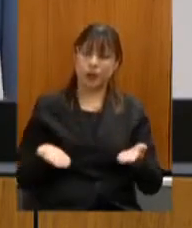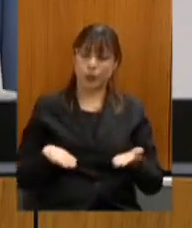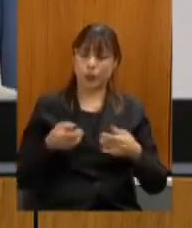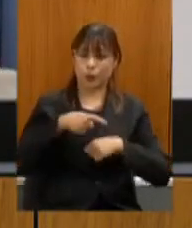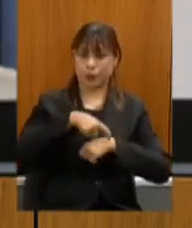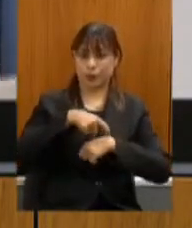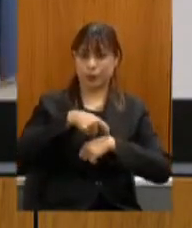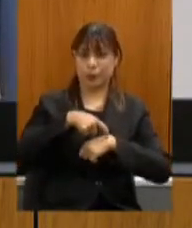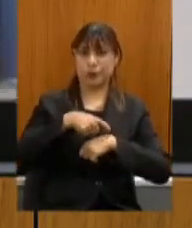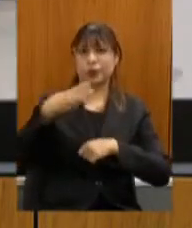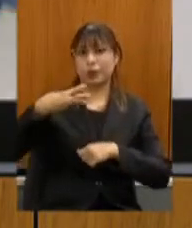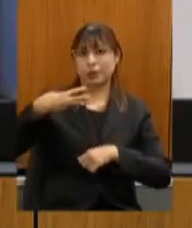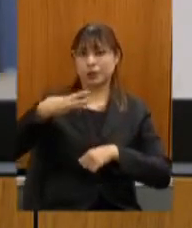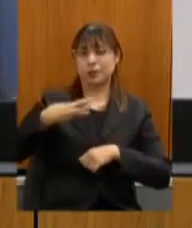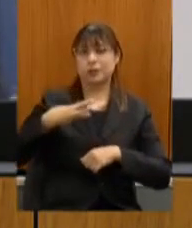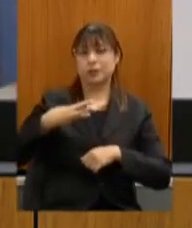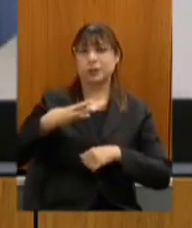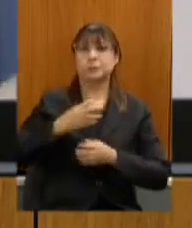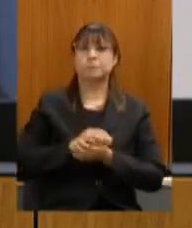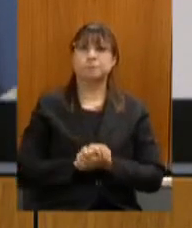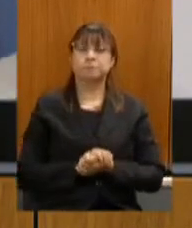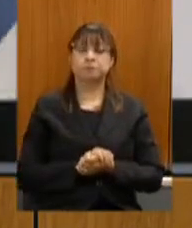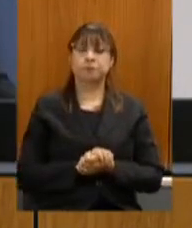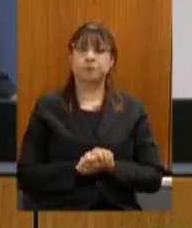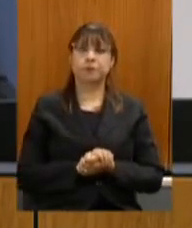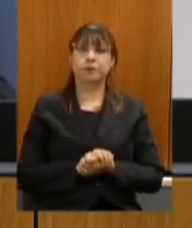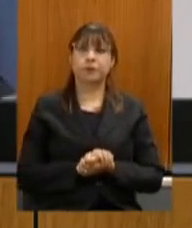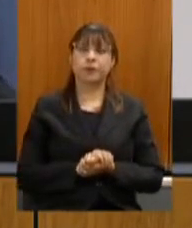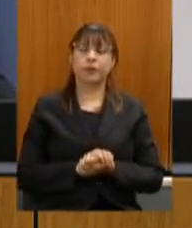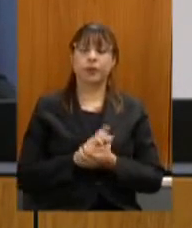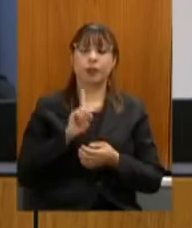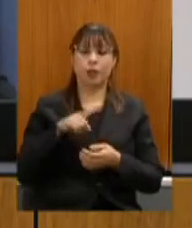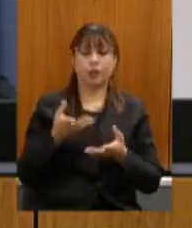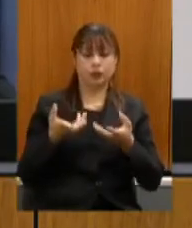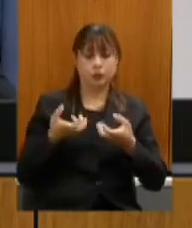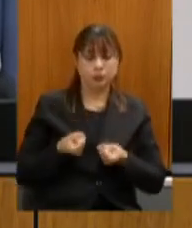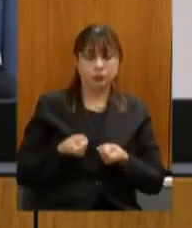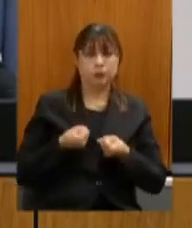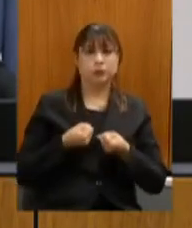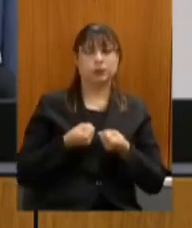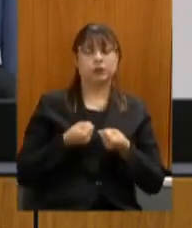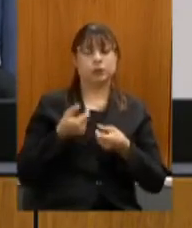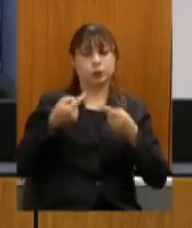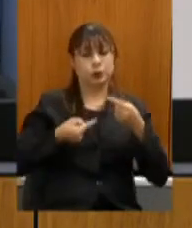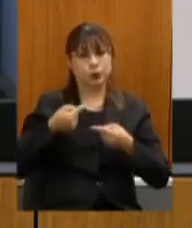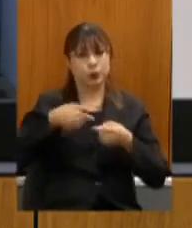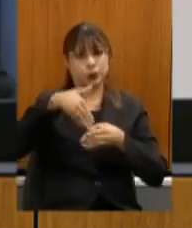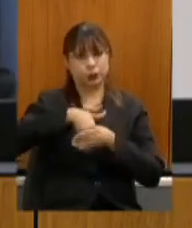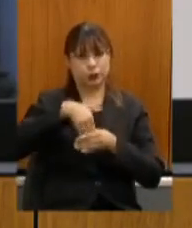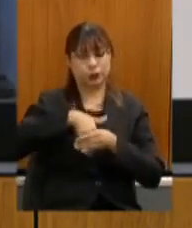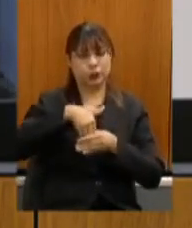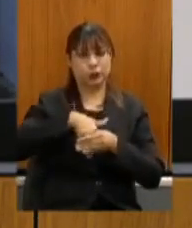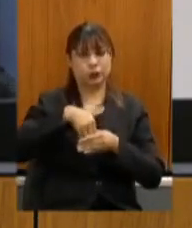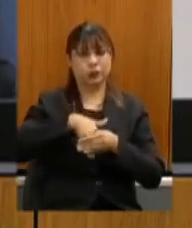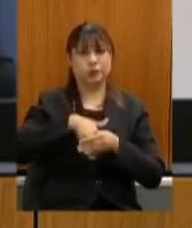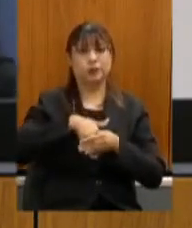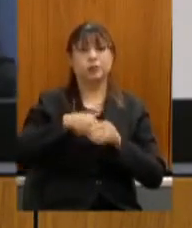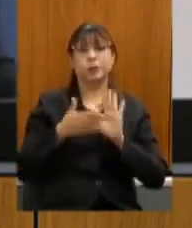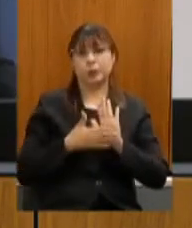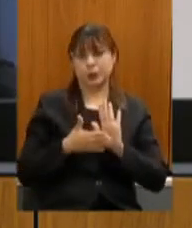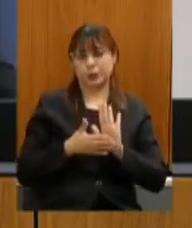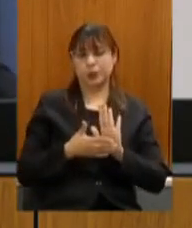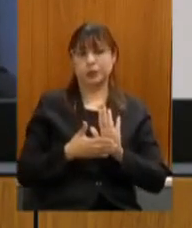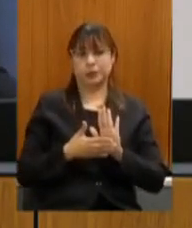agora passar a terceira fase da hora do dia que compreende o recebimento da discussão e votação de proposições